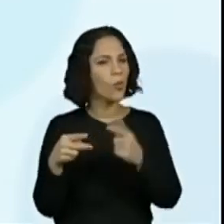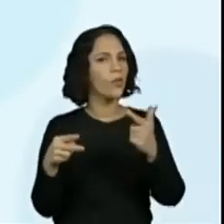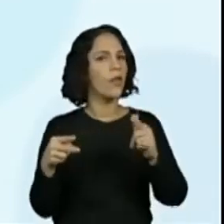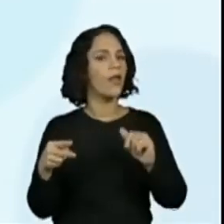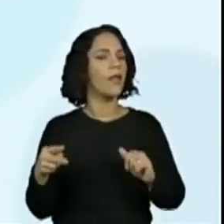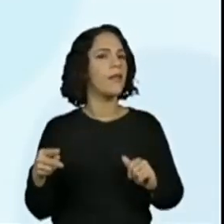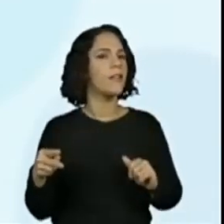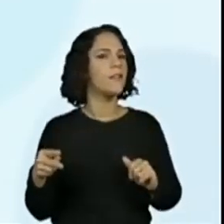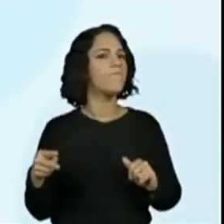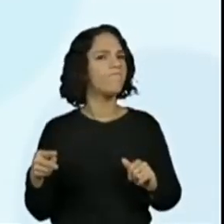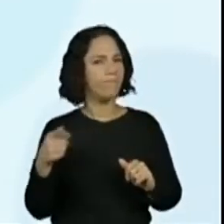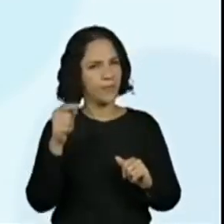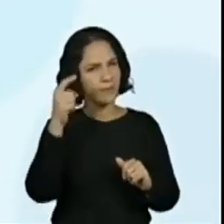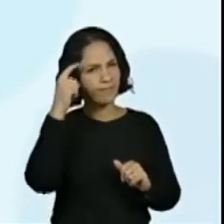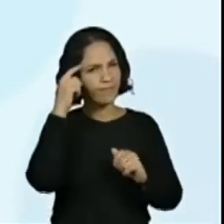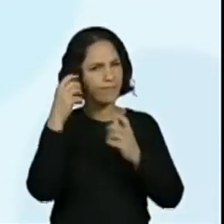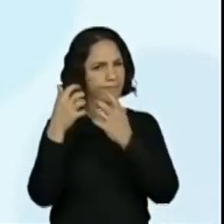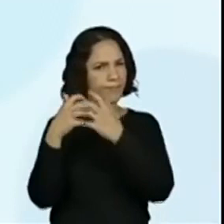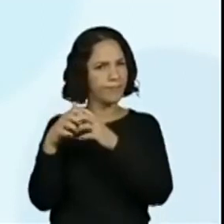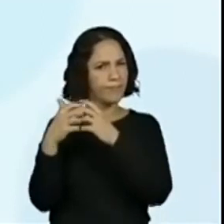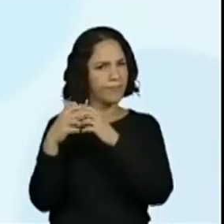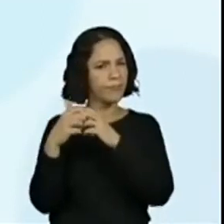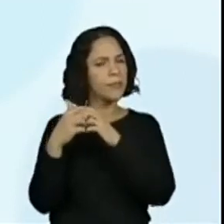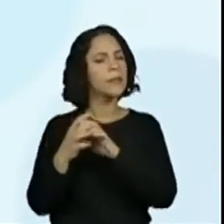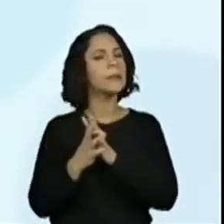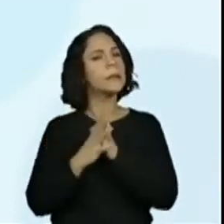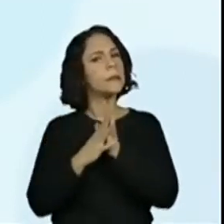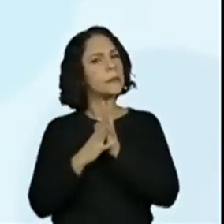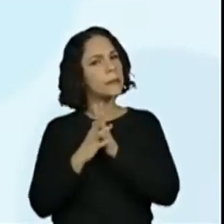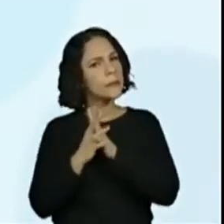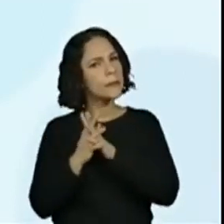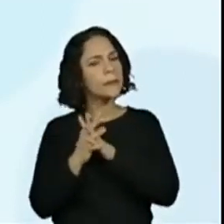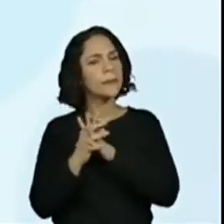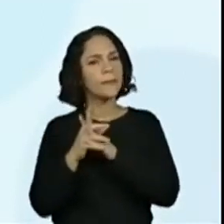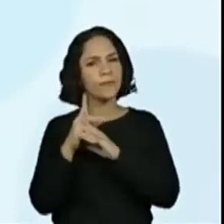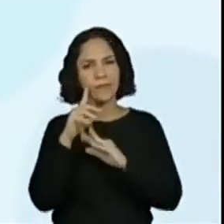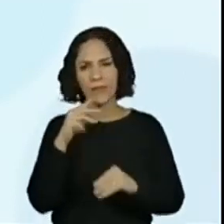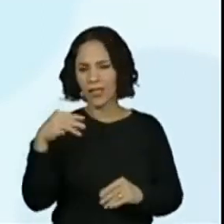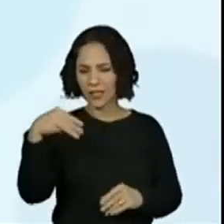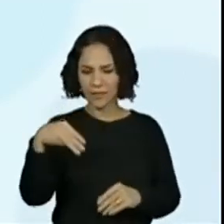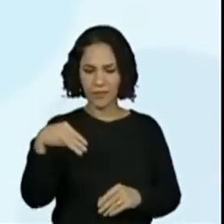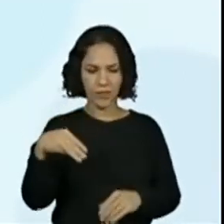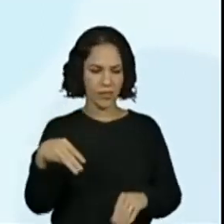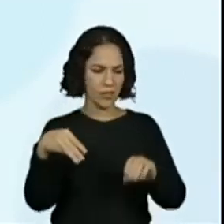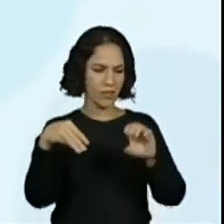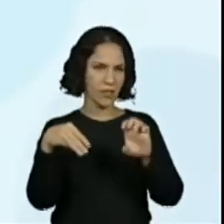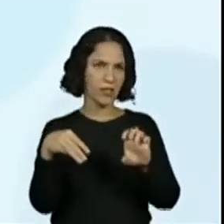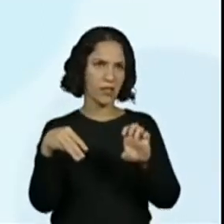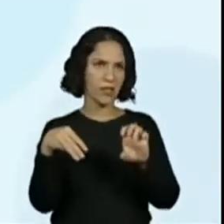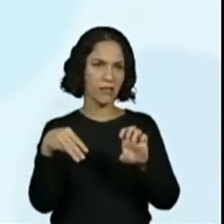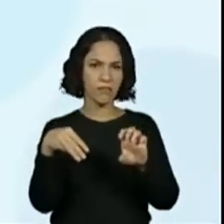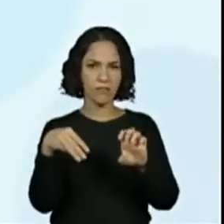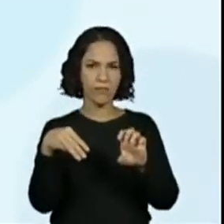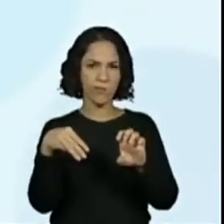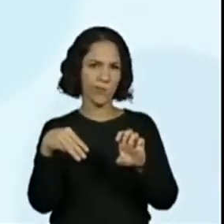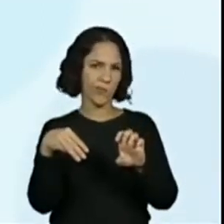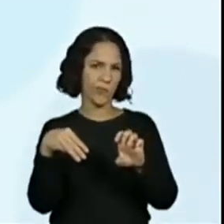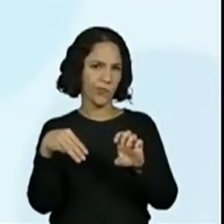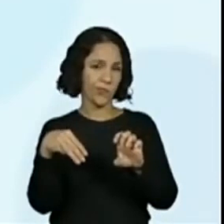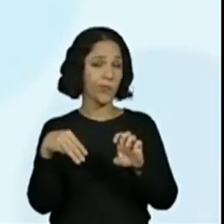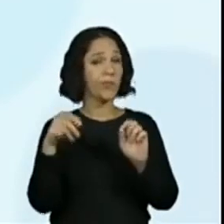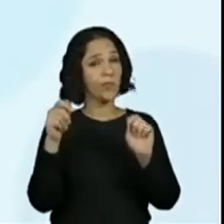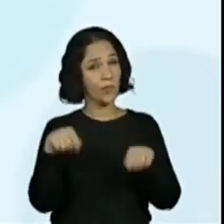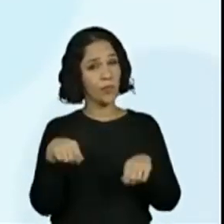duas. É isso que eles têm que pensar? Isso. Eu tenho a letra U, M e U, E. Eu posso escrever em.